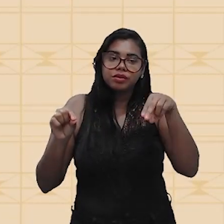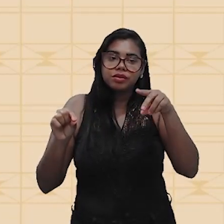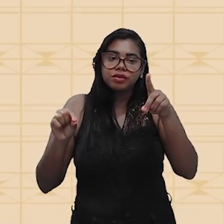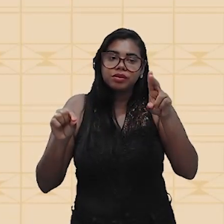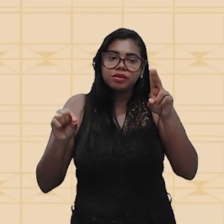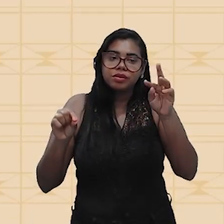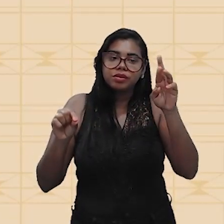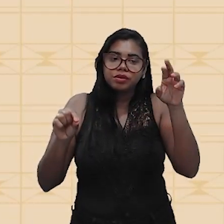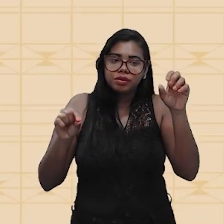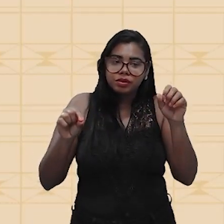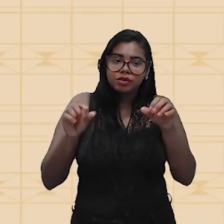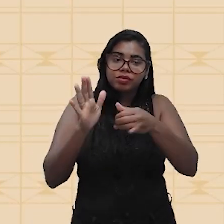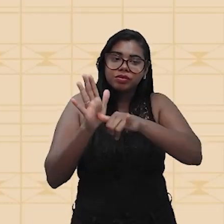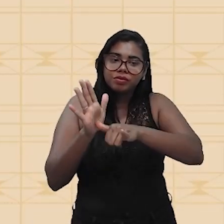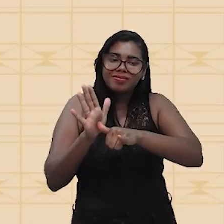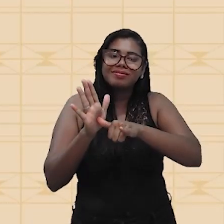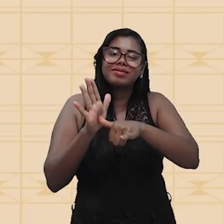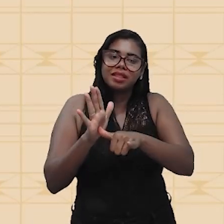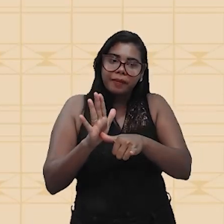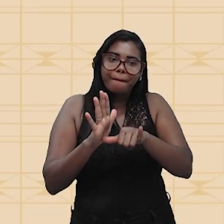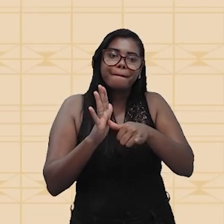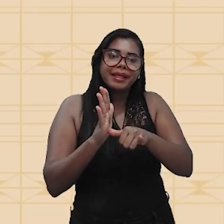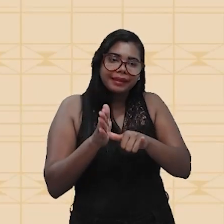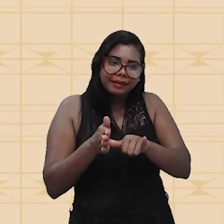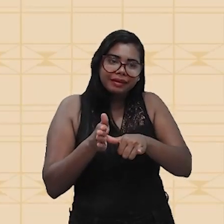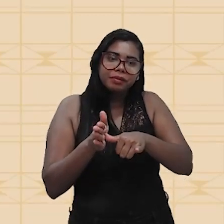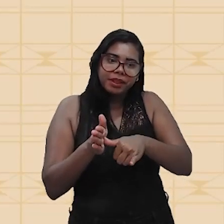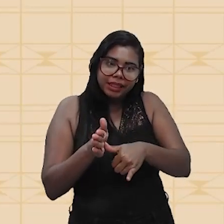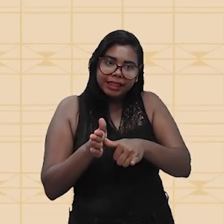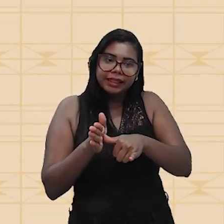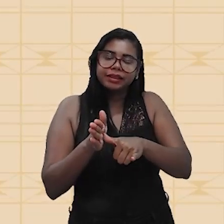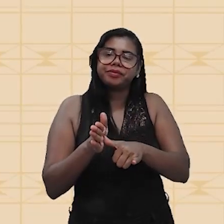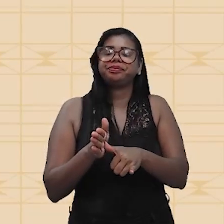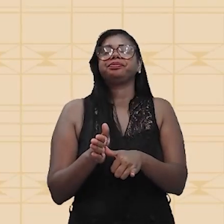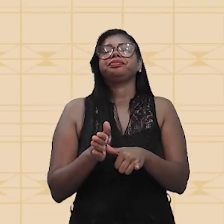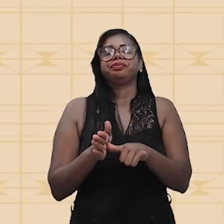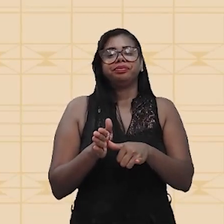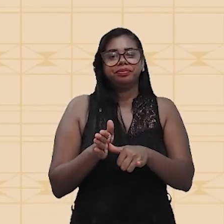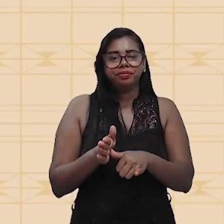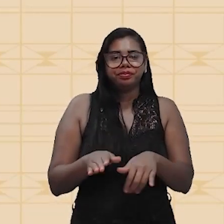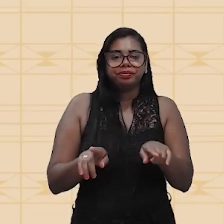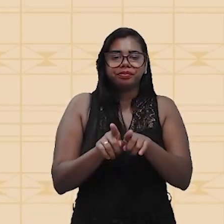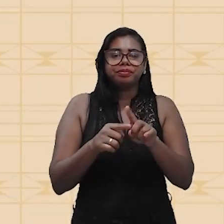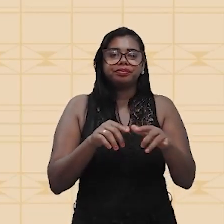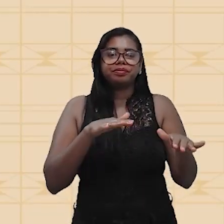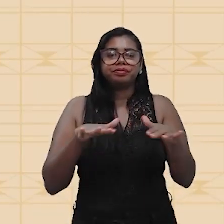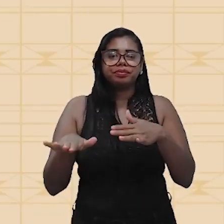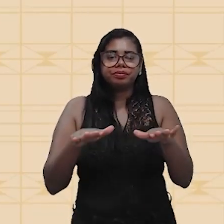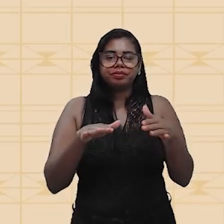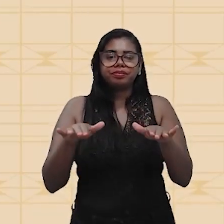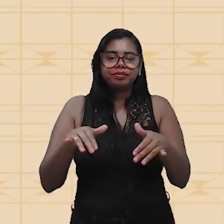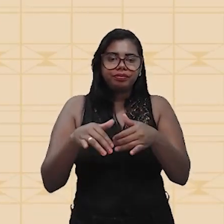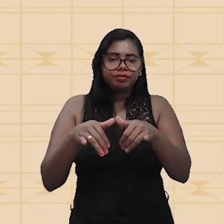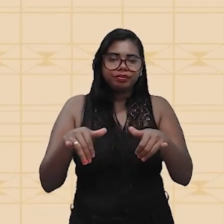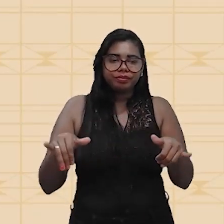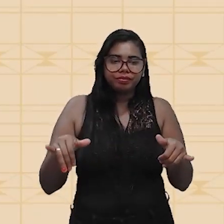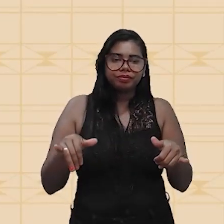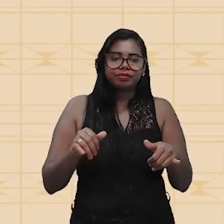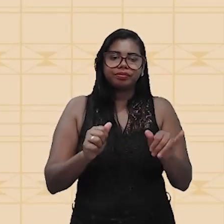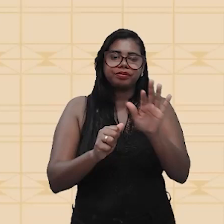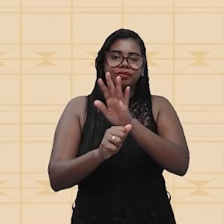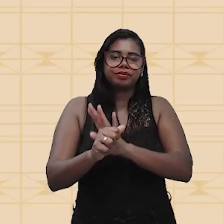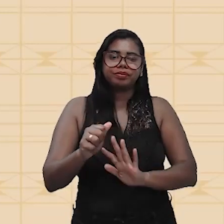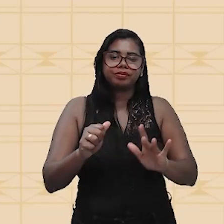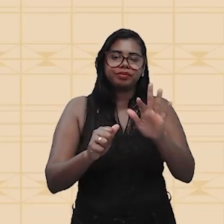bateria, né? Tem que ter uma bateria, né, minha quertreza? Tem que ter uma bateria, e o movimento dessas cargas, que é o que vai fazer com que